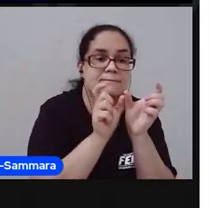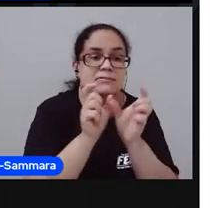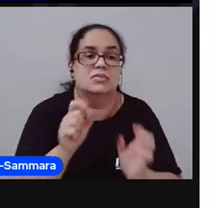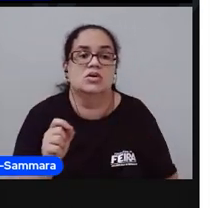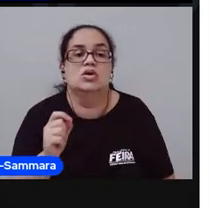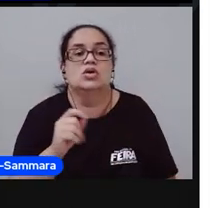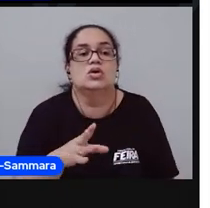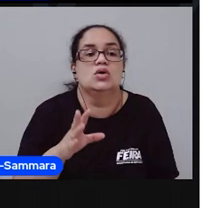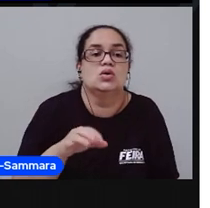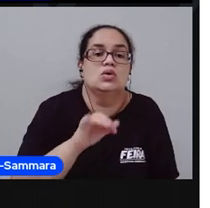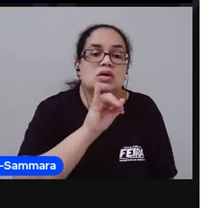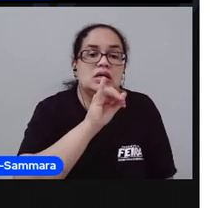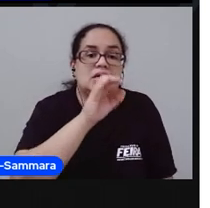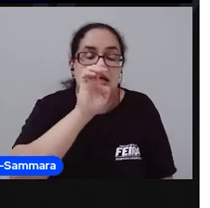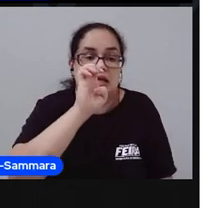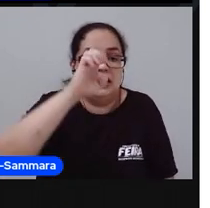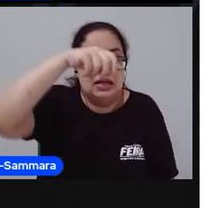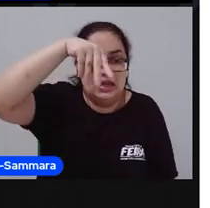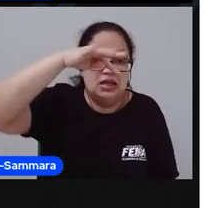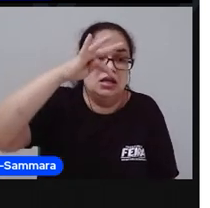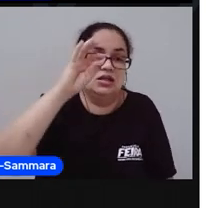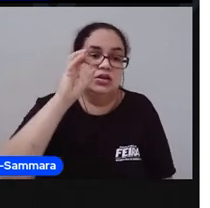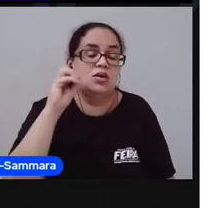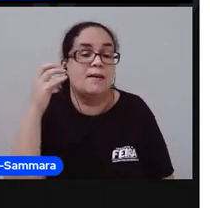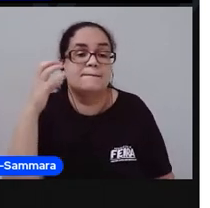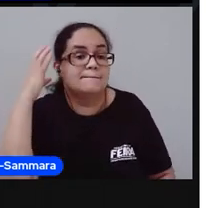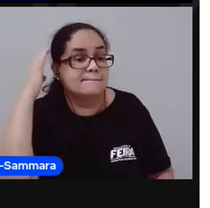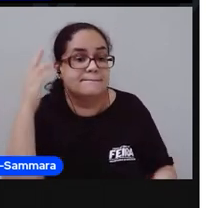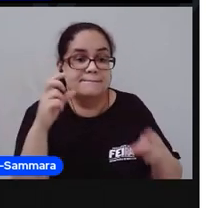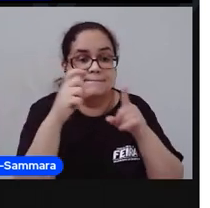Olha o ento. Aí, rimando.